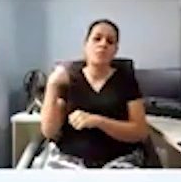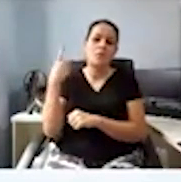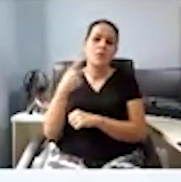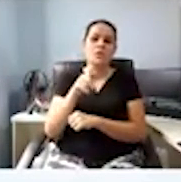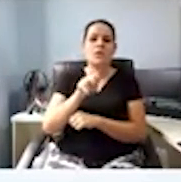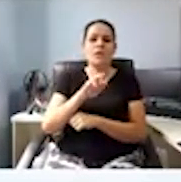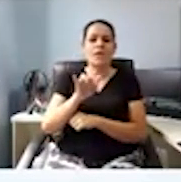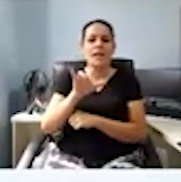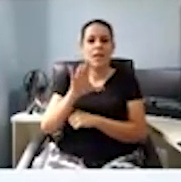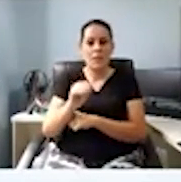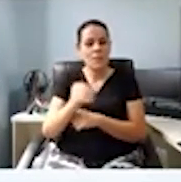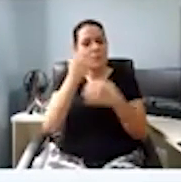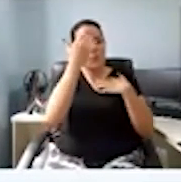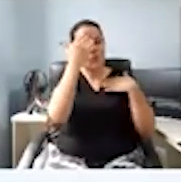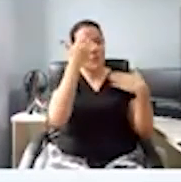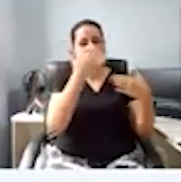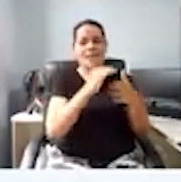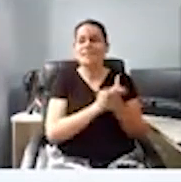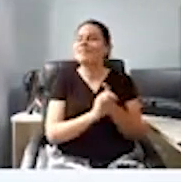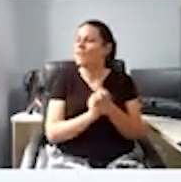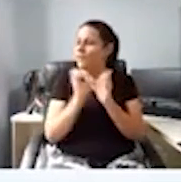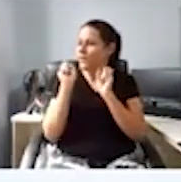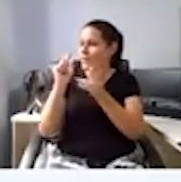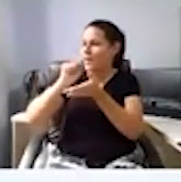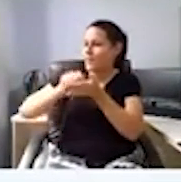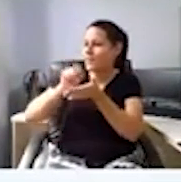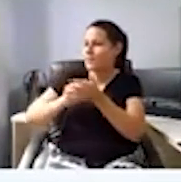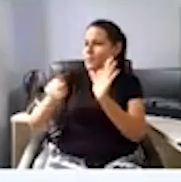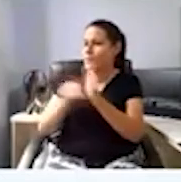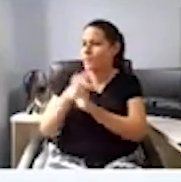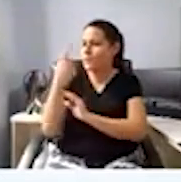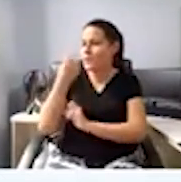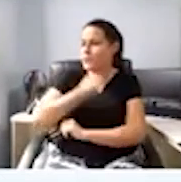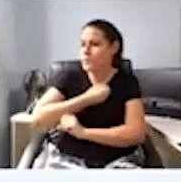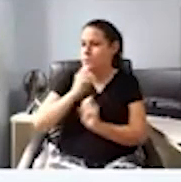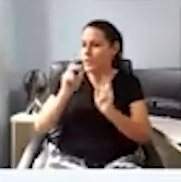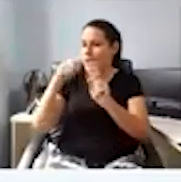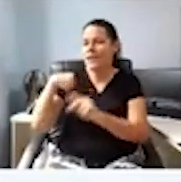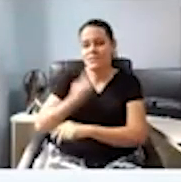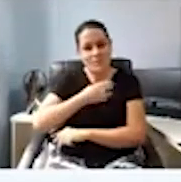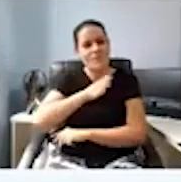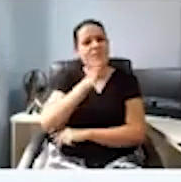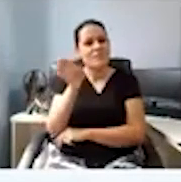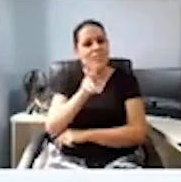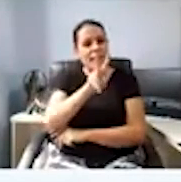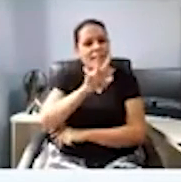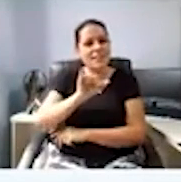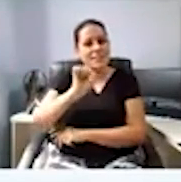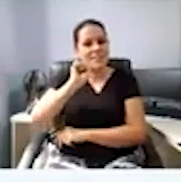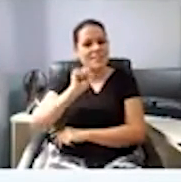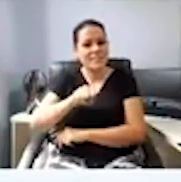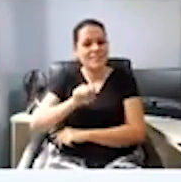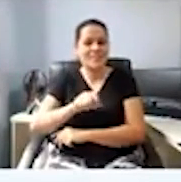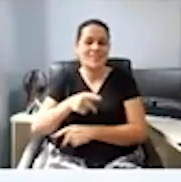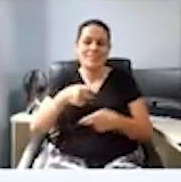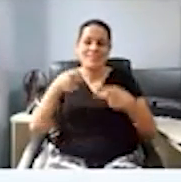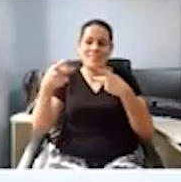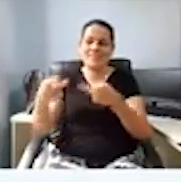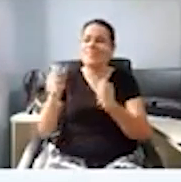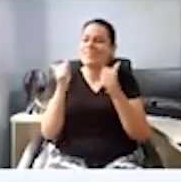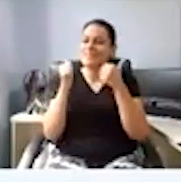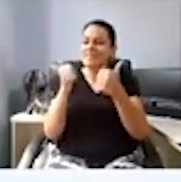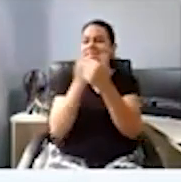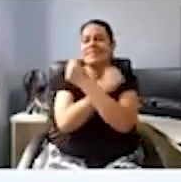Muito obrigado. Que bom, anotamos, pode ser, anotamos aqui, tá? Porque a gente vai visitar você aí, com certeza, tá? Um grande